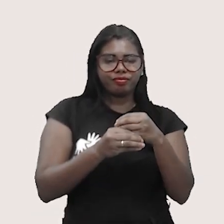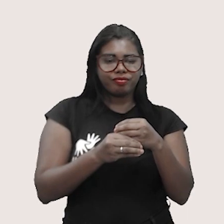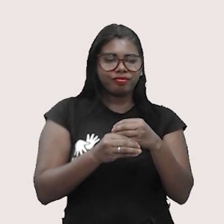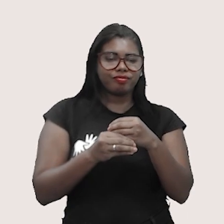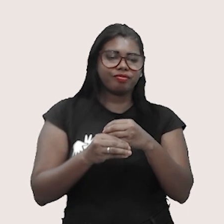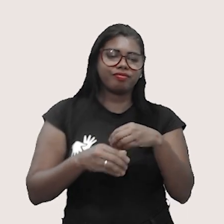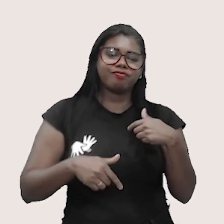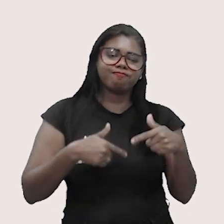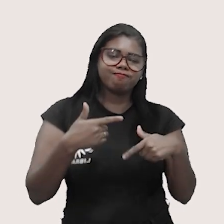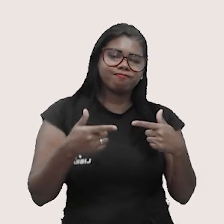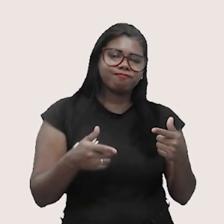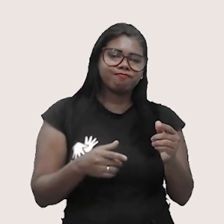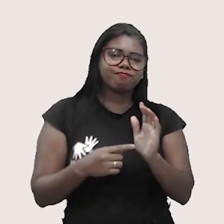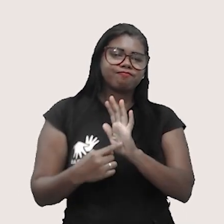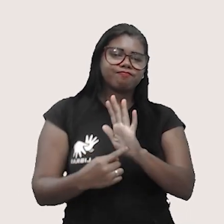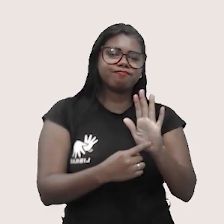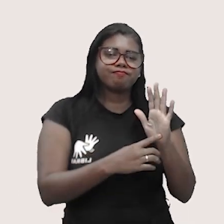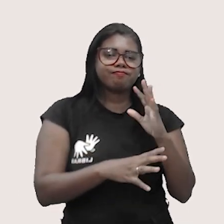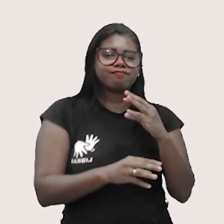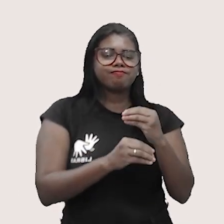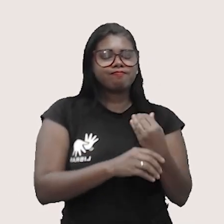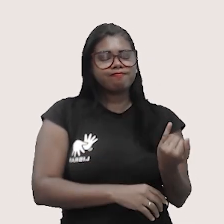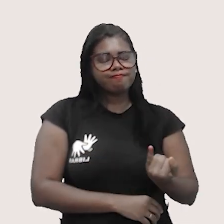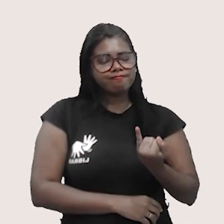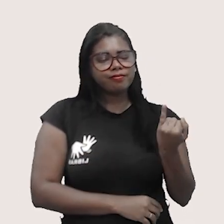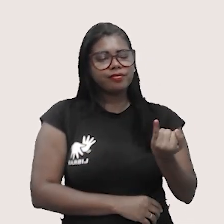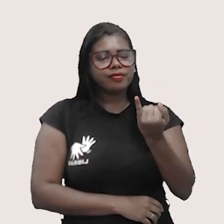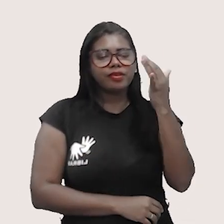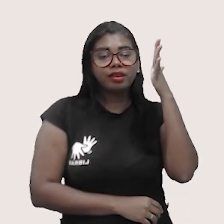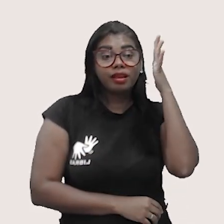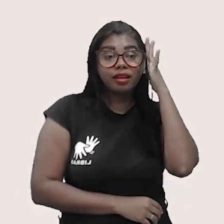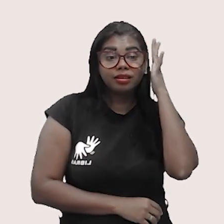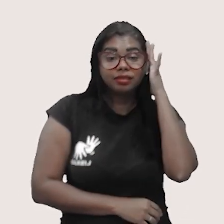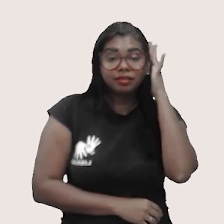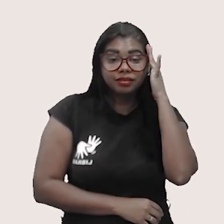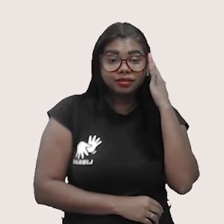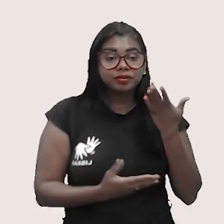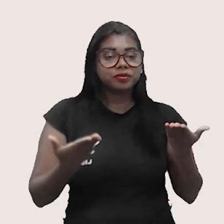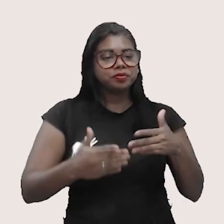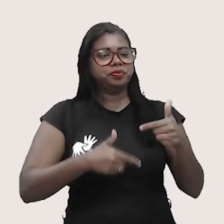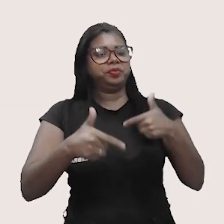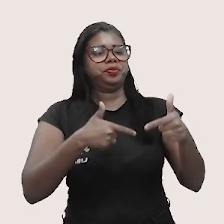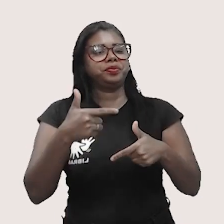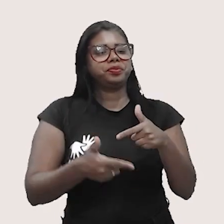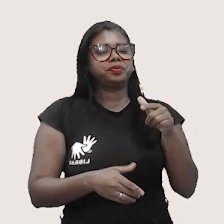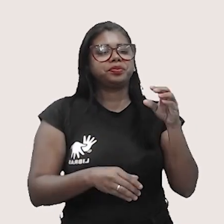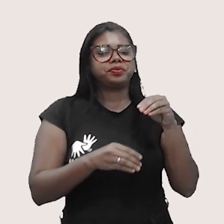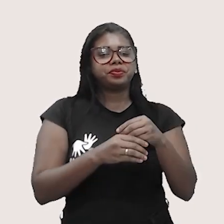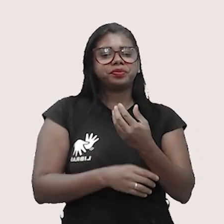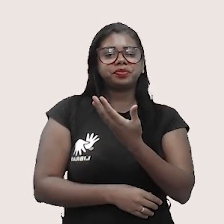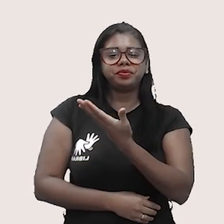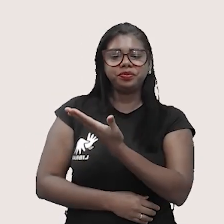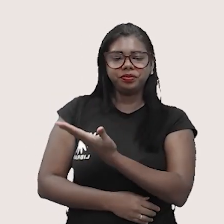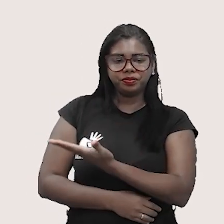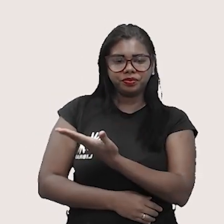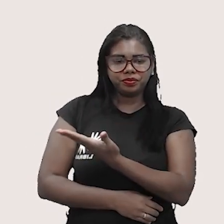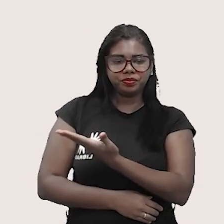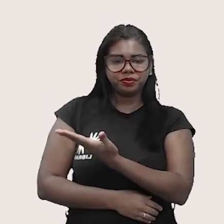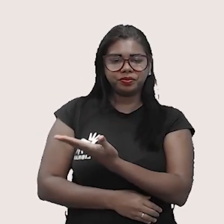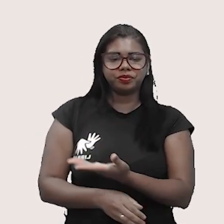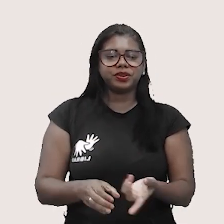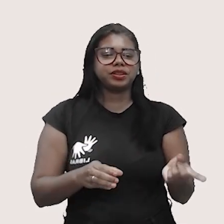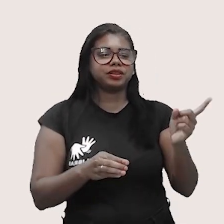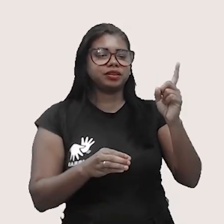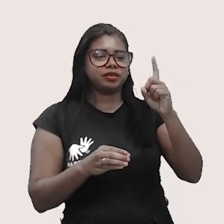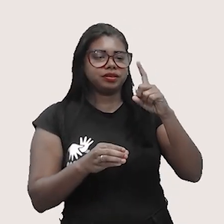é importante entender que quando um trabalho for cíclico, ou seja, ele vai retornar ao